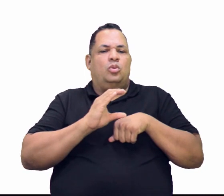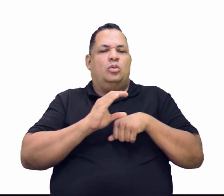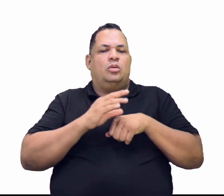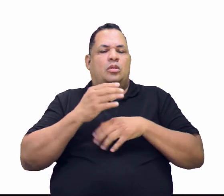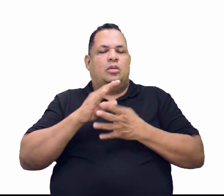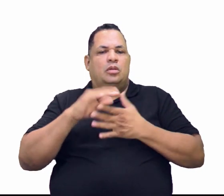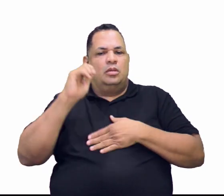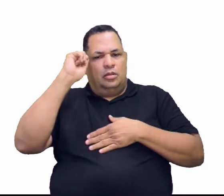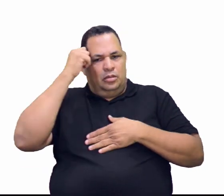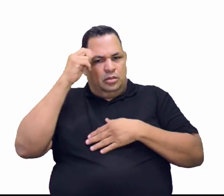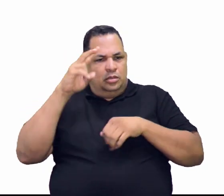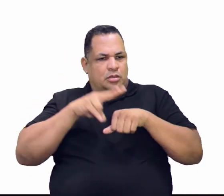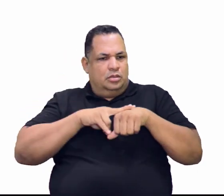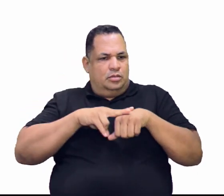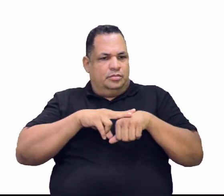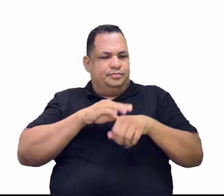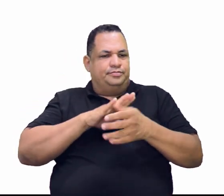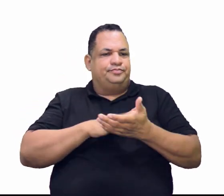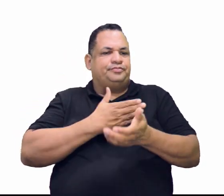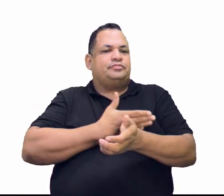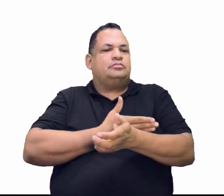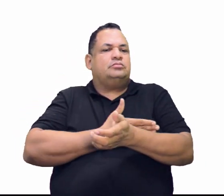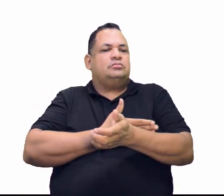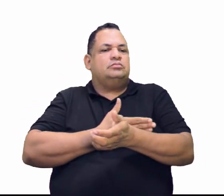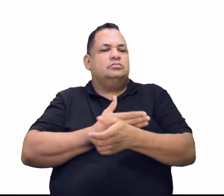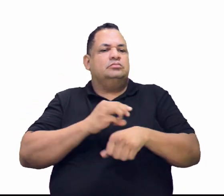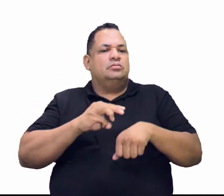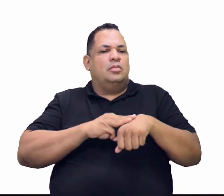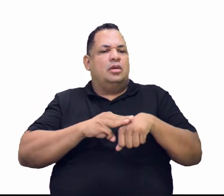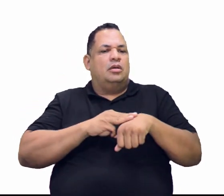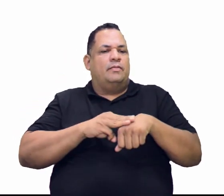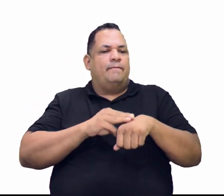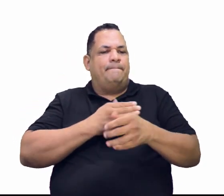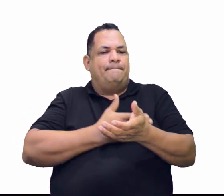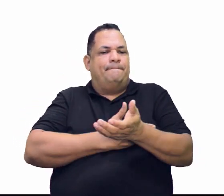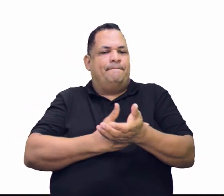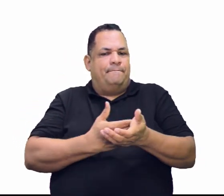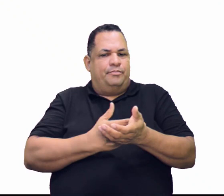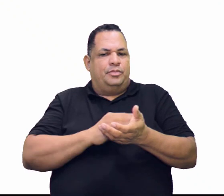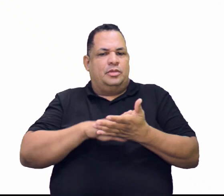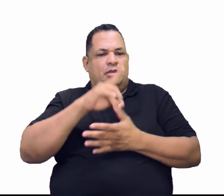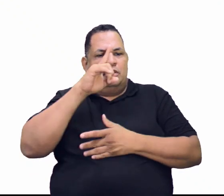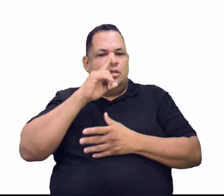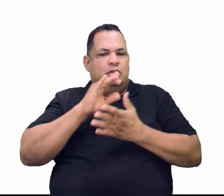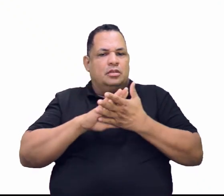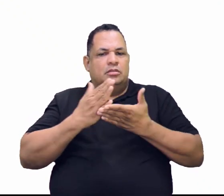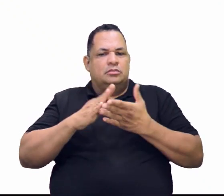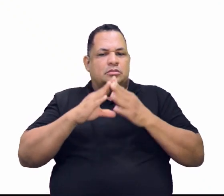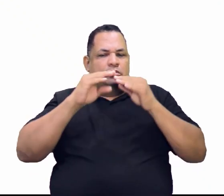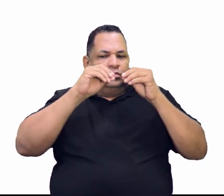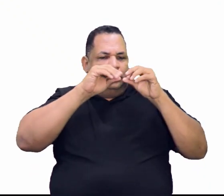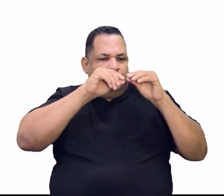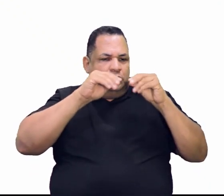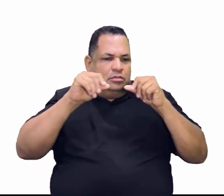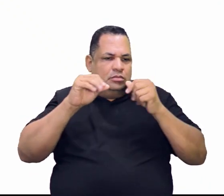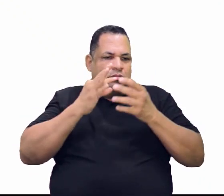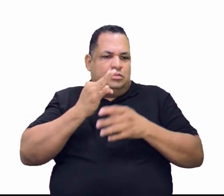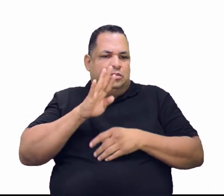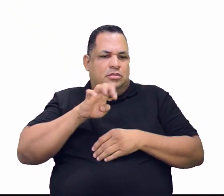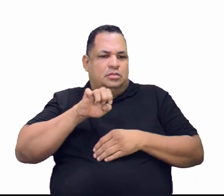vermelha. Marrom, branca e amarela. Correndo ou correndo na forma de cristais